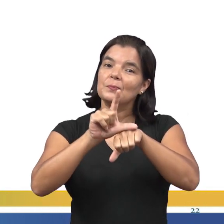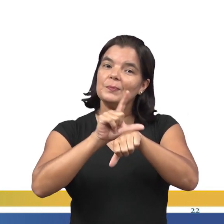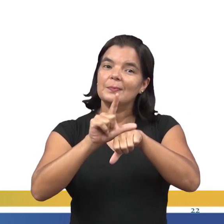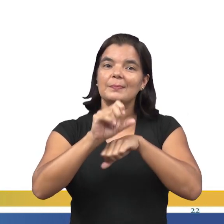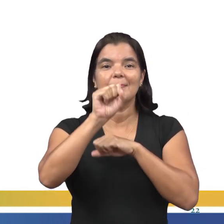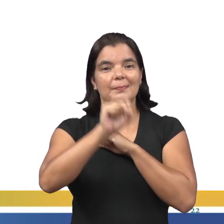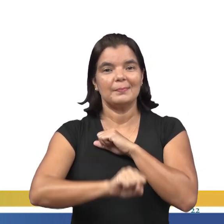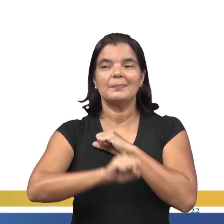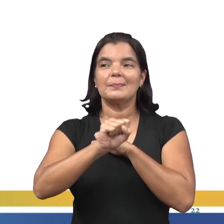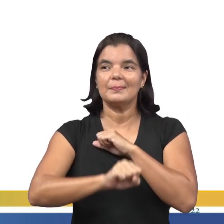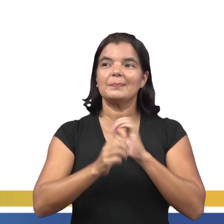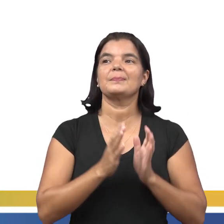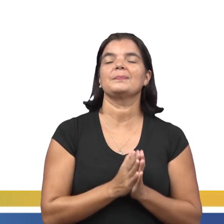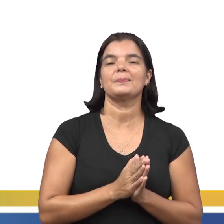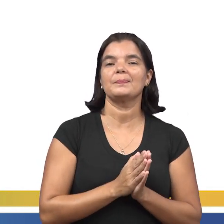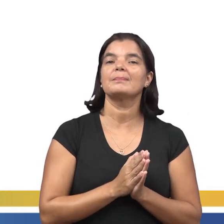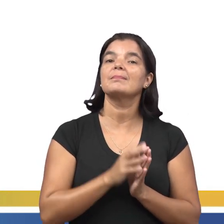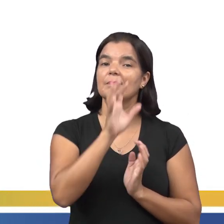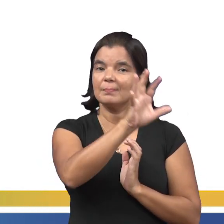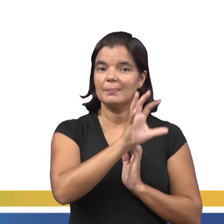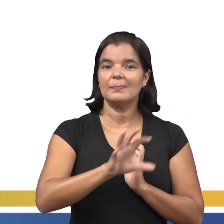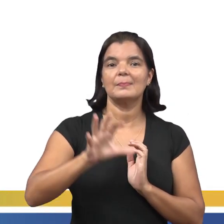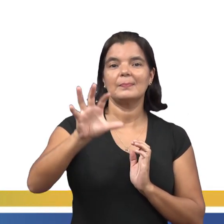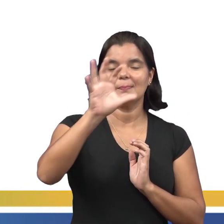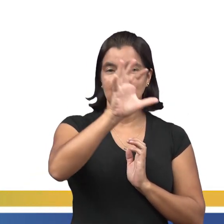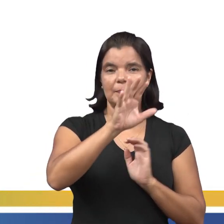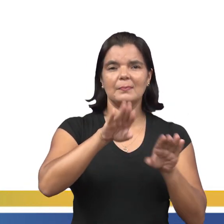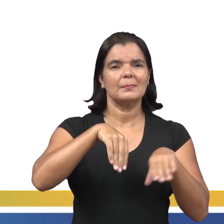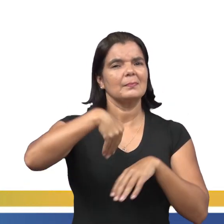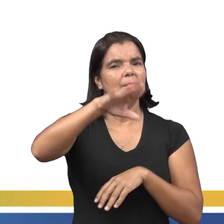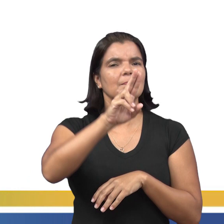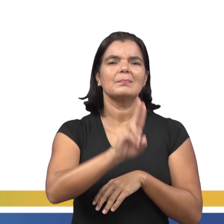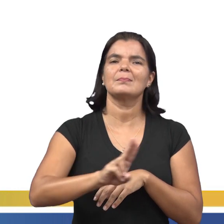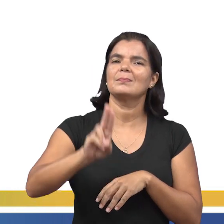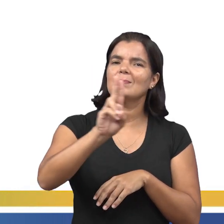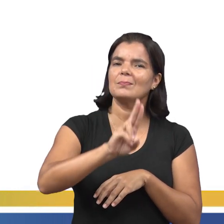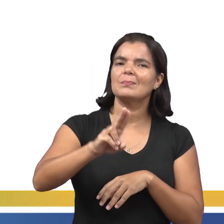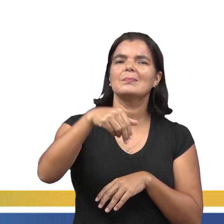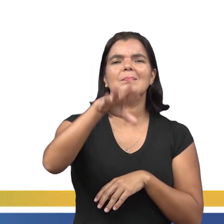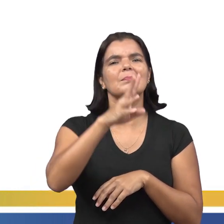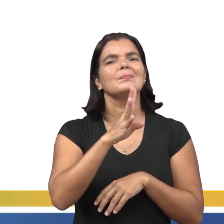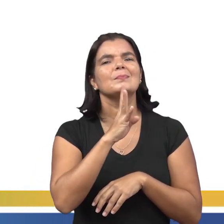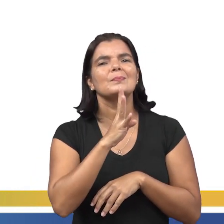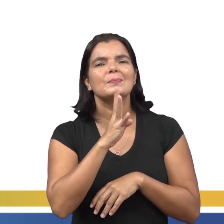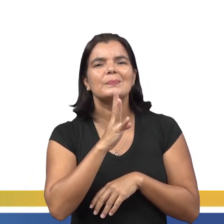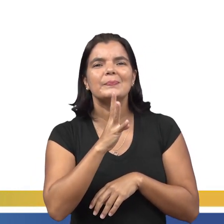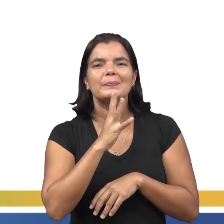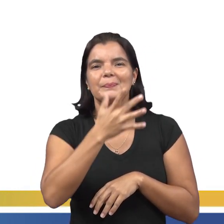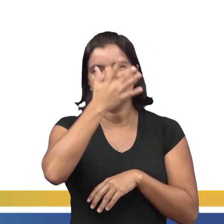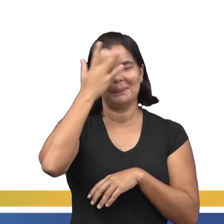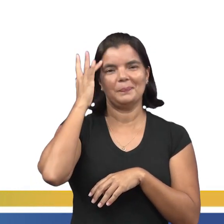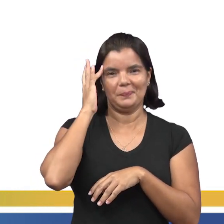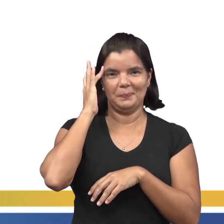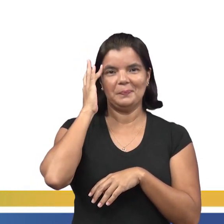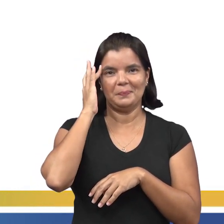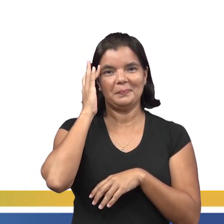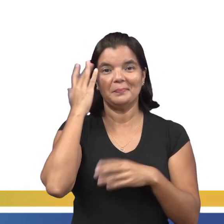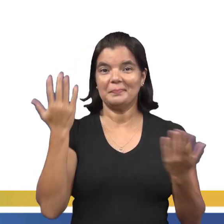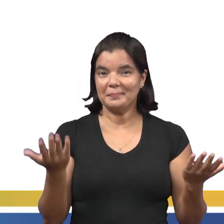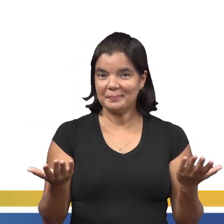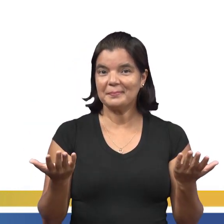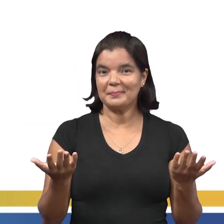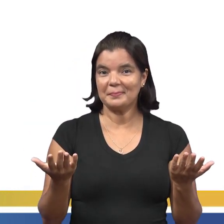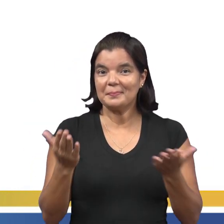essa é a regionalização segundo o IBGE e a mais utilizada, a mais conhecida pelas pessoas, ou pelo menos